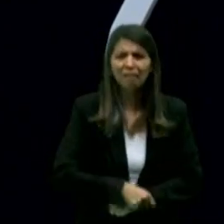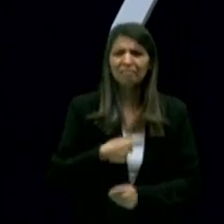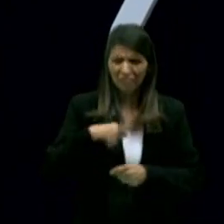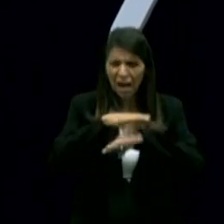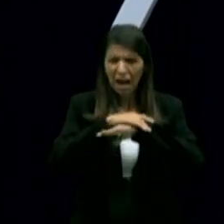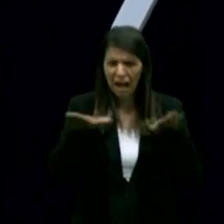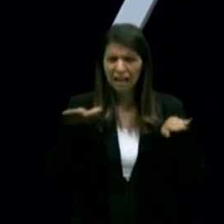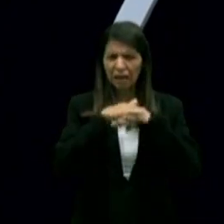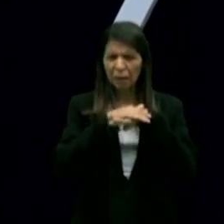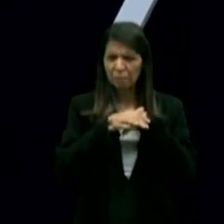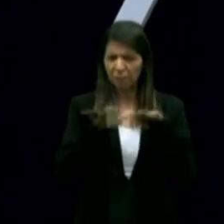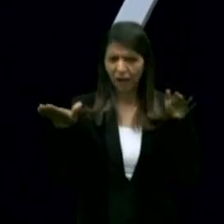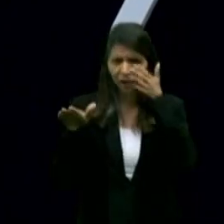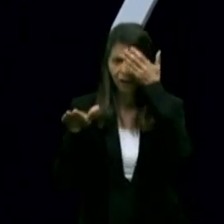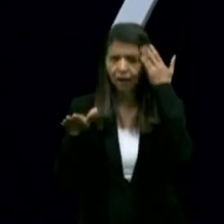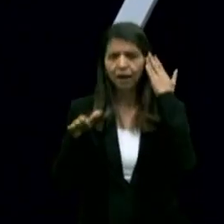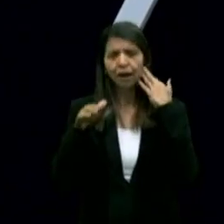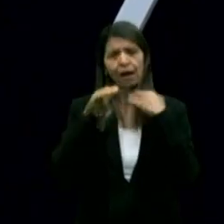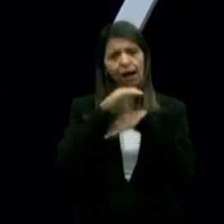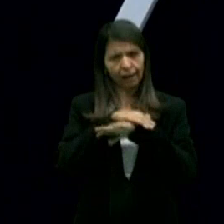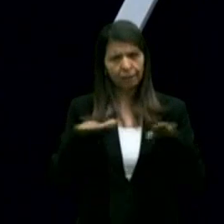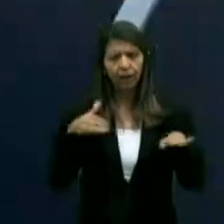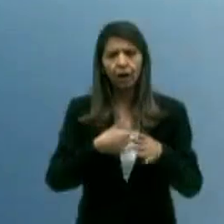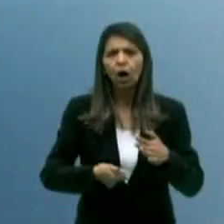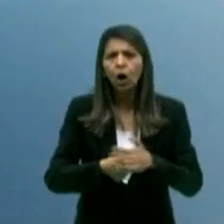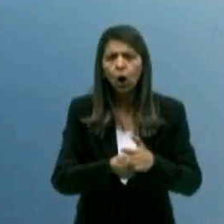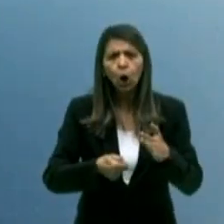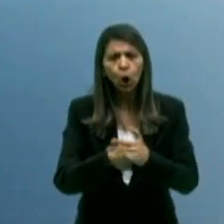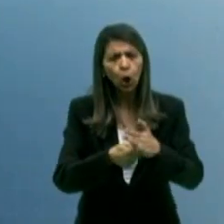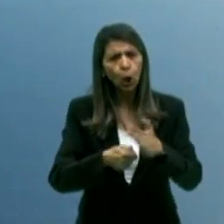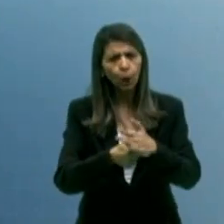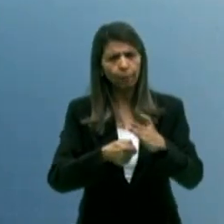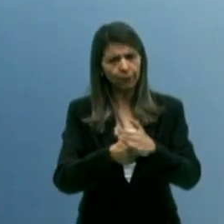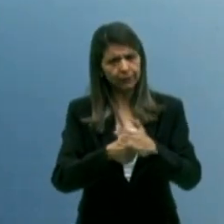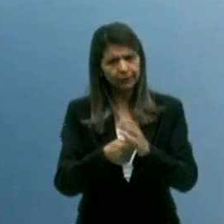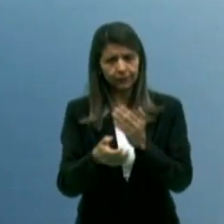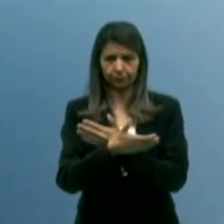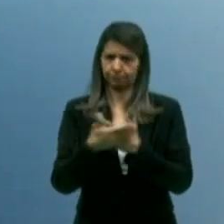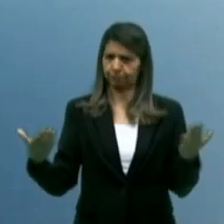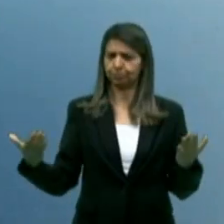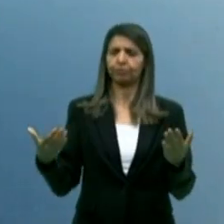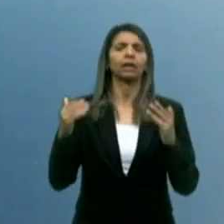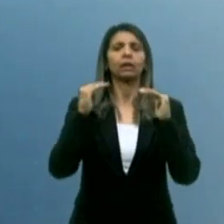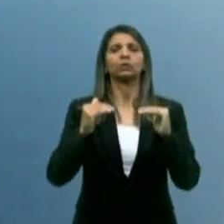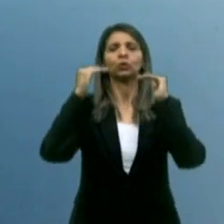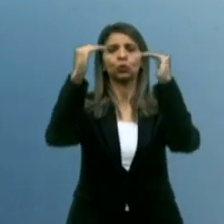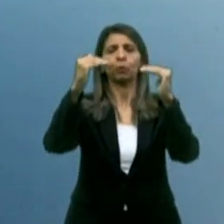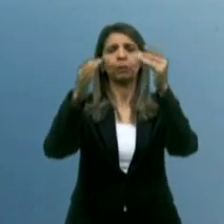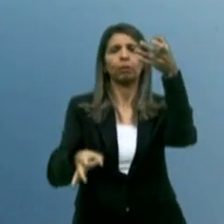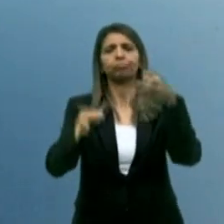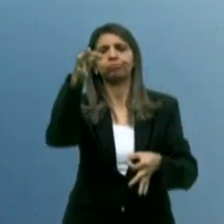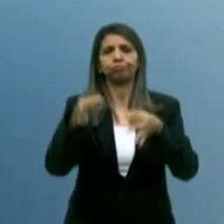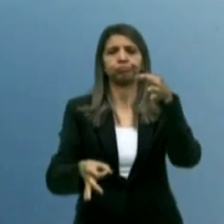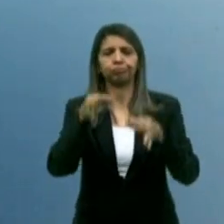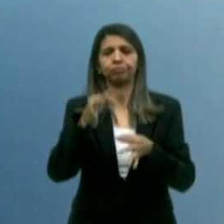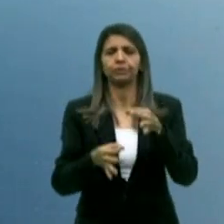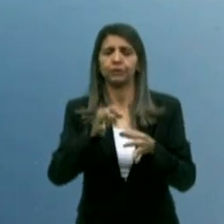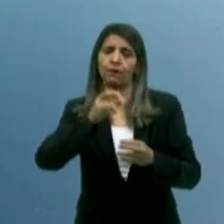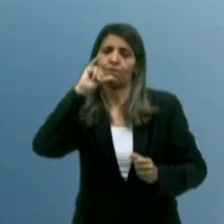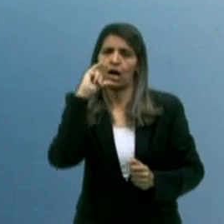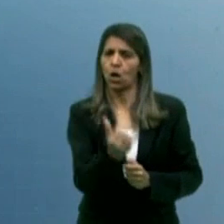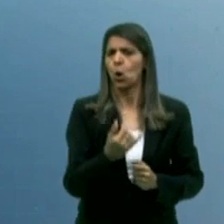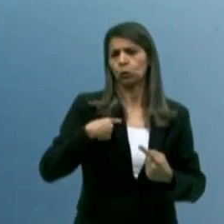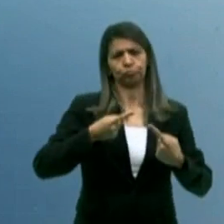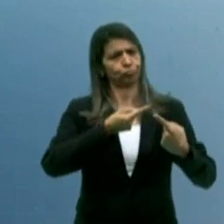com a cobrança que ele tem feito e que o Supremo Tribunal Federal julgou inconstitucional.